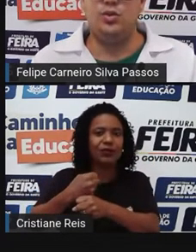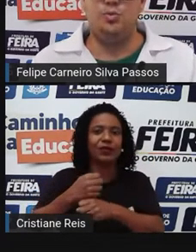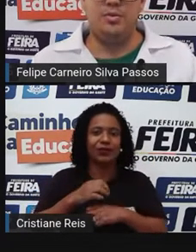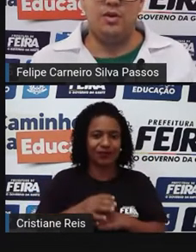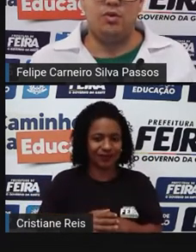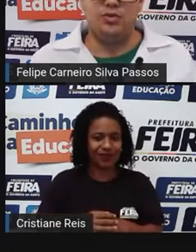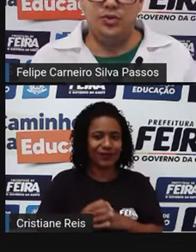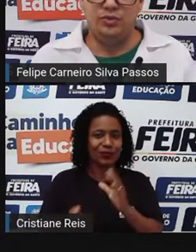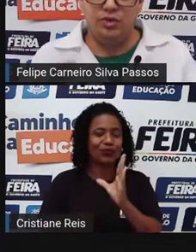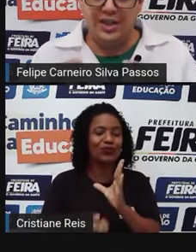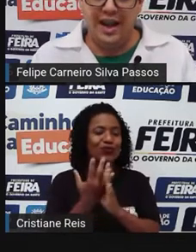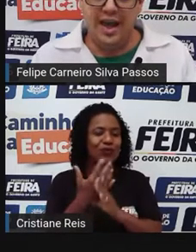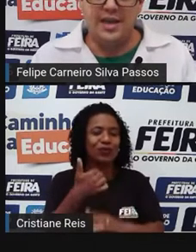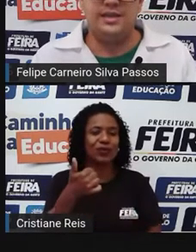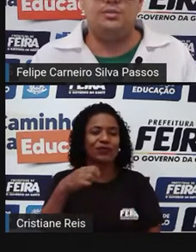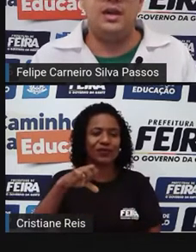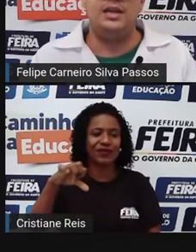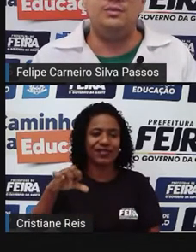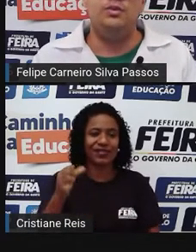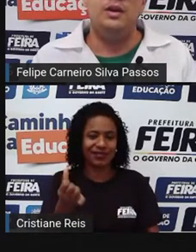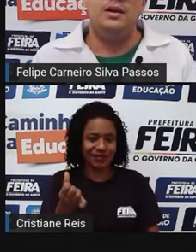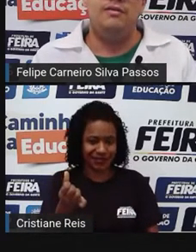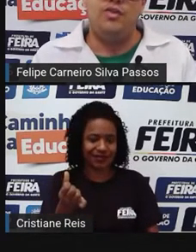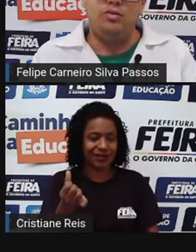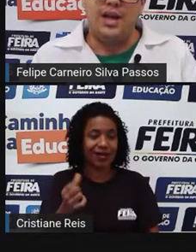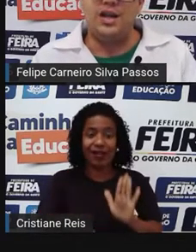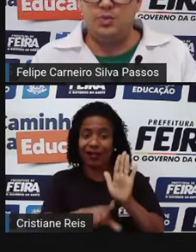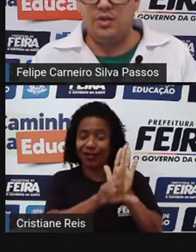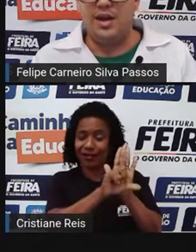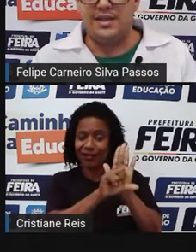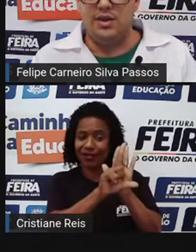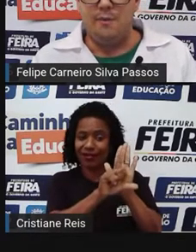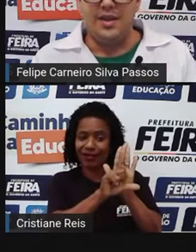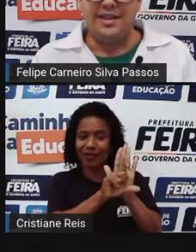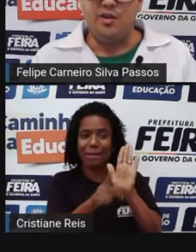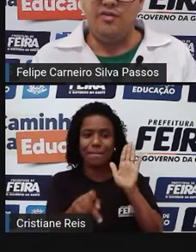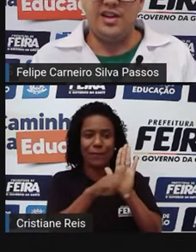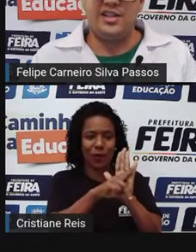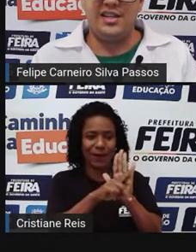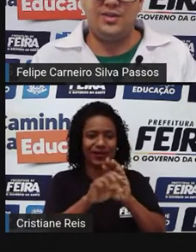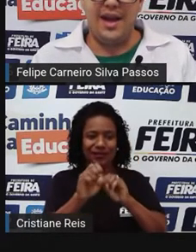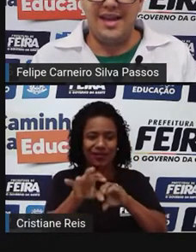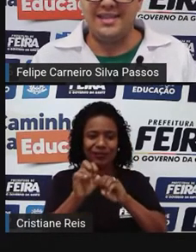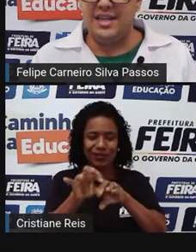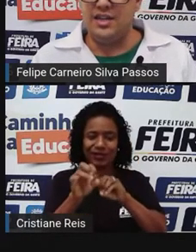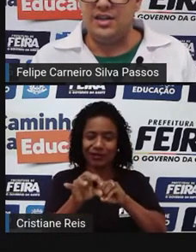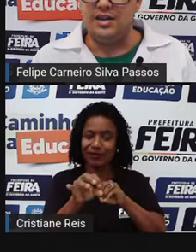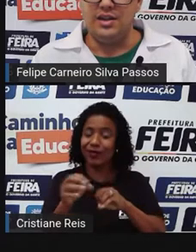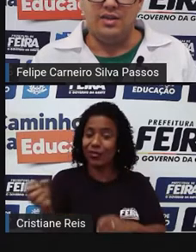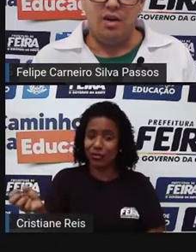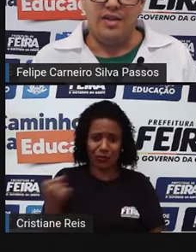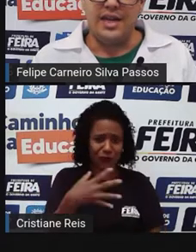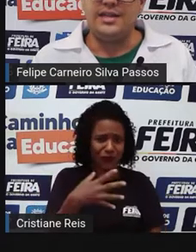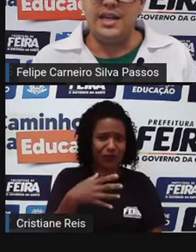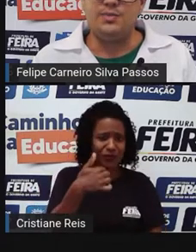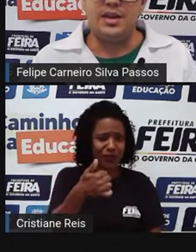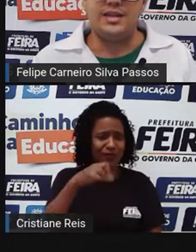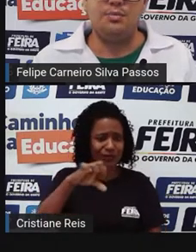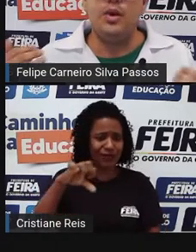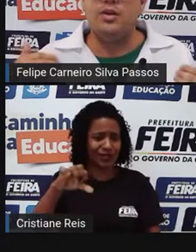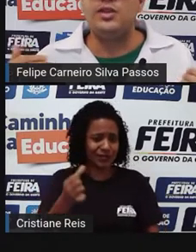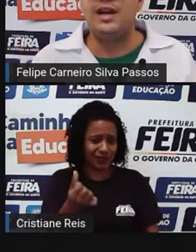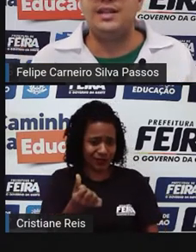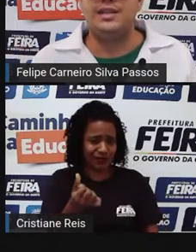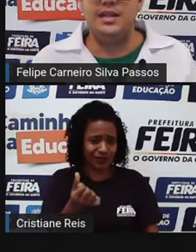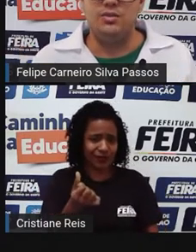que surge o primeiro conjunto de leis mesmo, voltados para a educação. Então, veja que isso é recente. 96, por